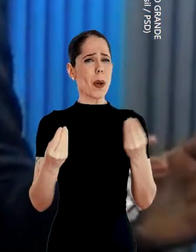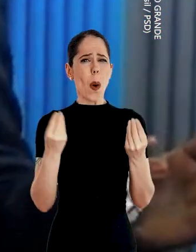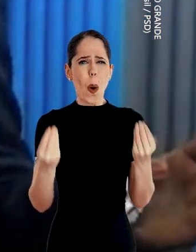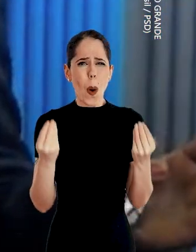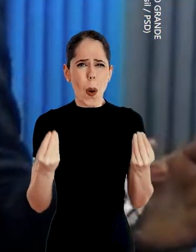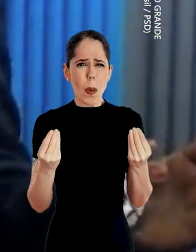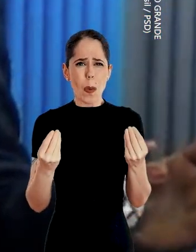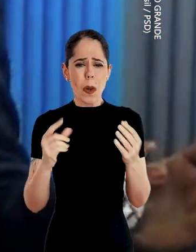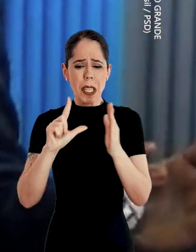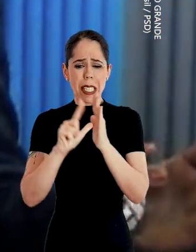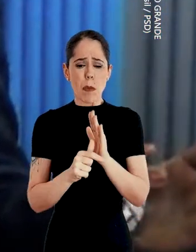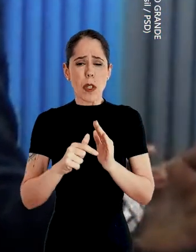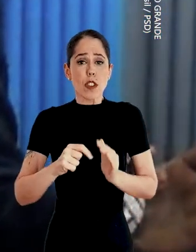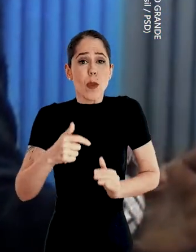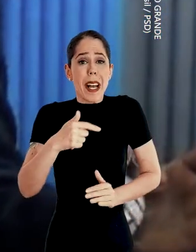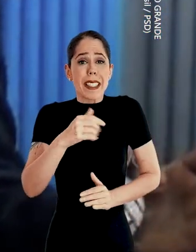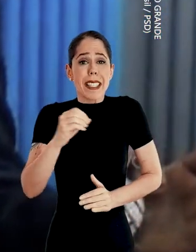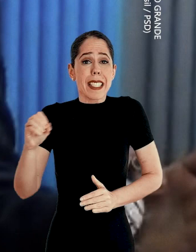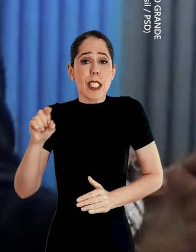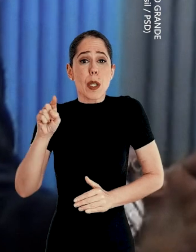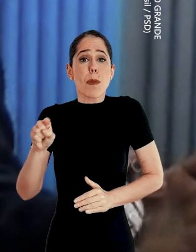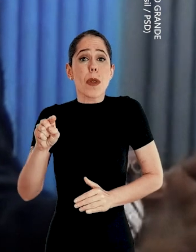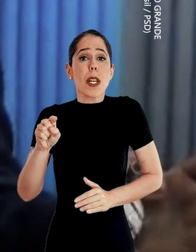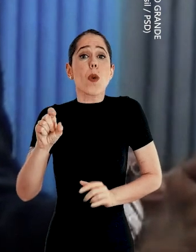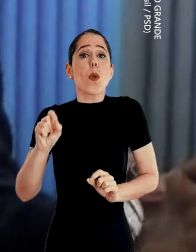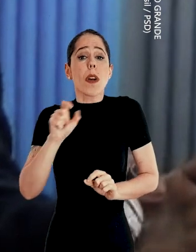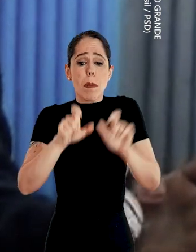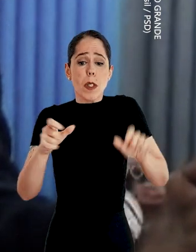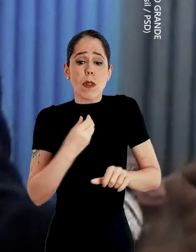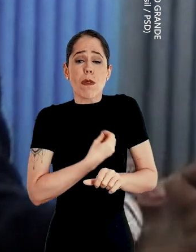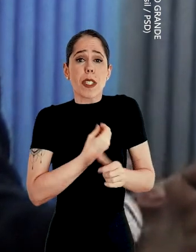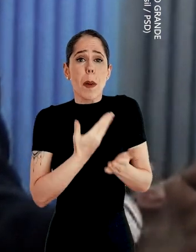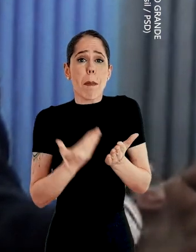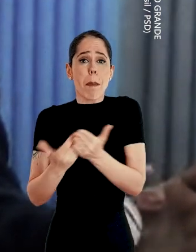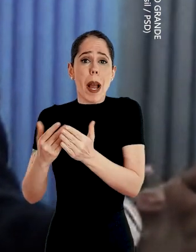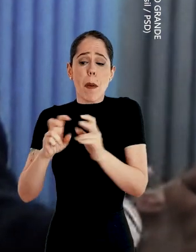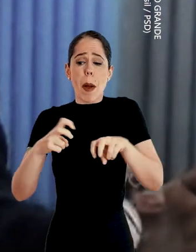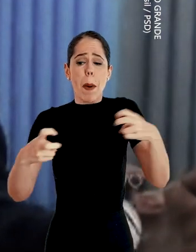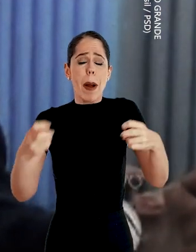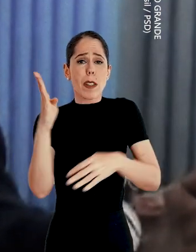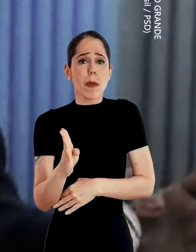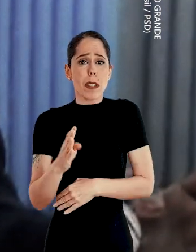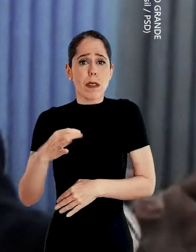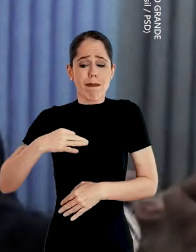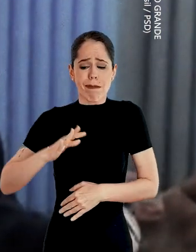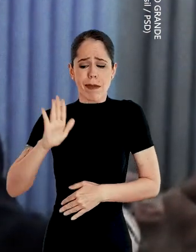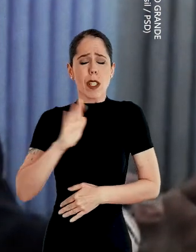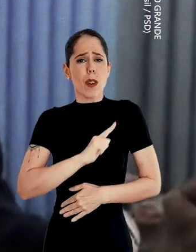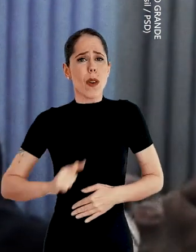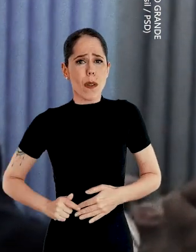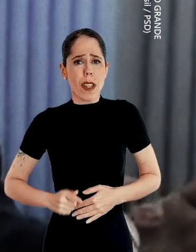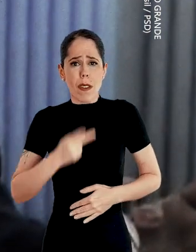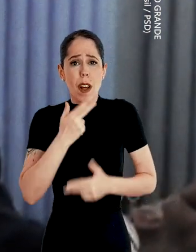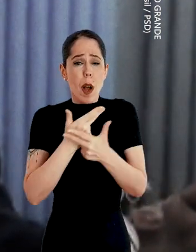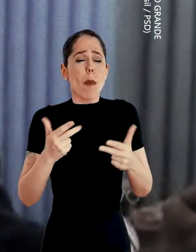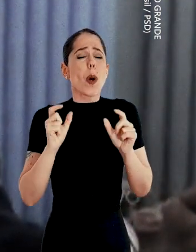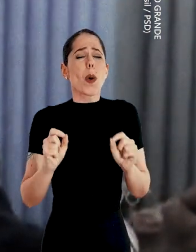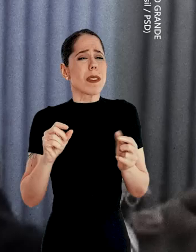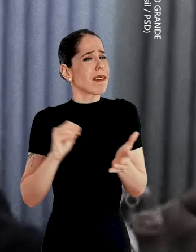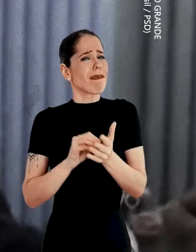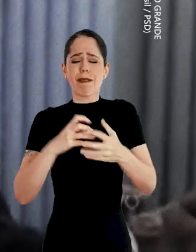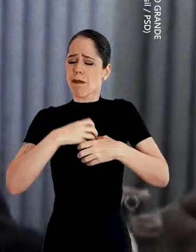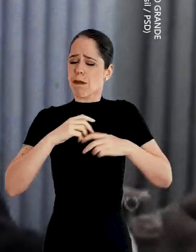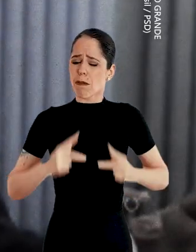Como pode, depois de quase 700 mil vidas perdidas no Brasil Um candidato a governador